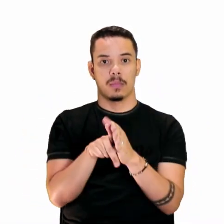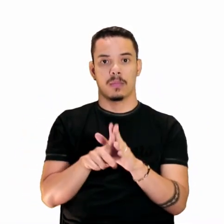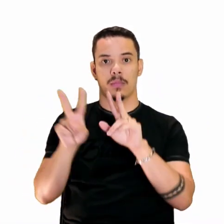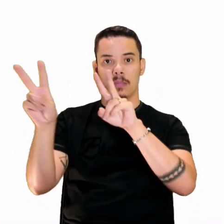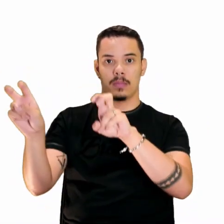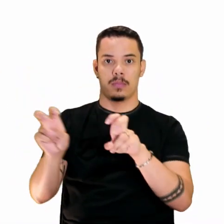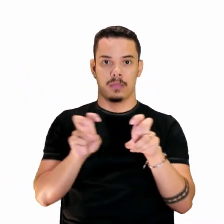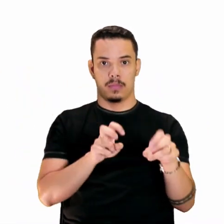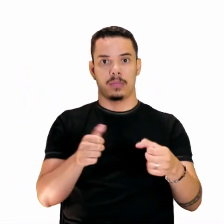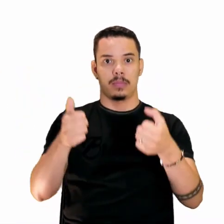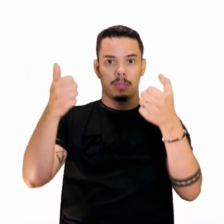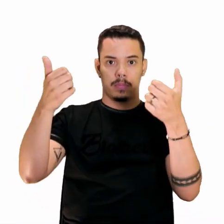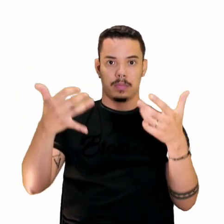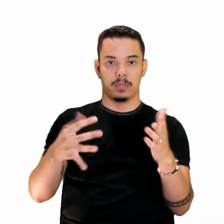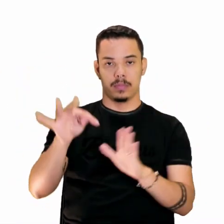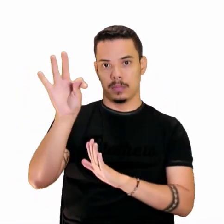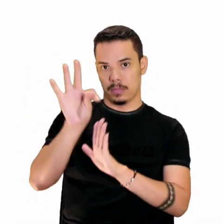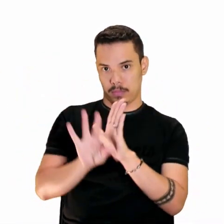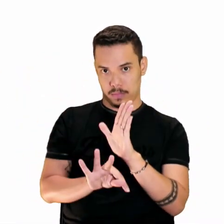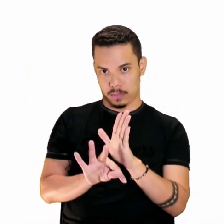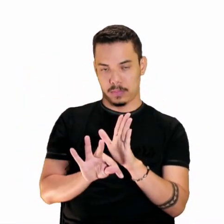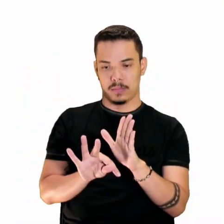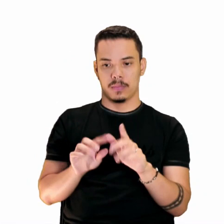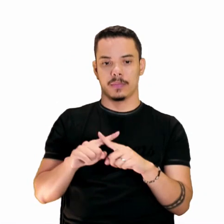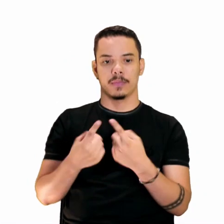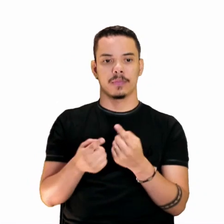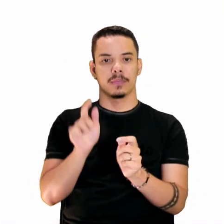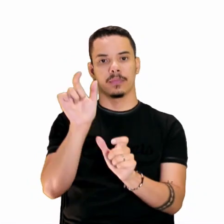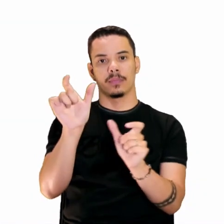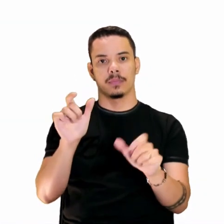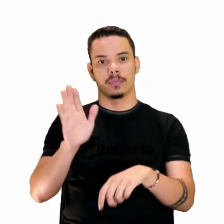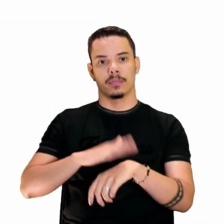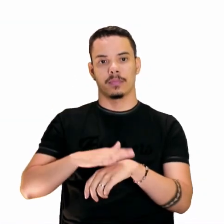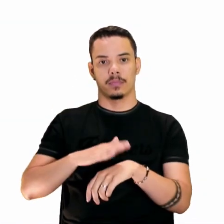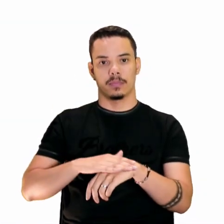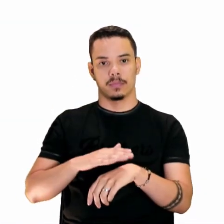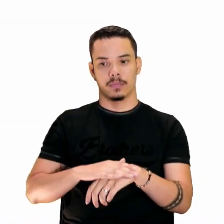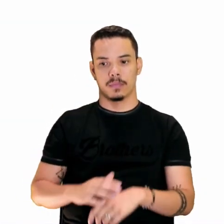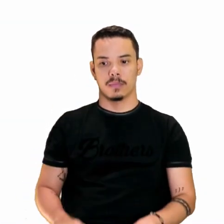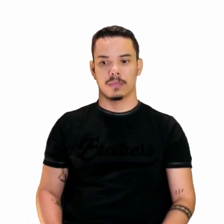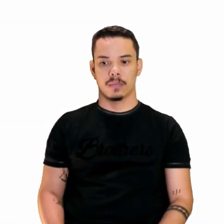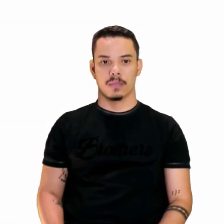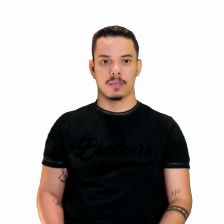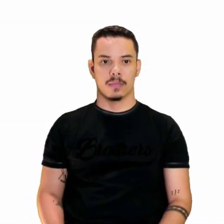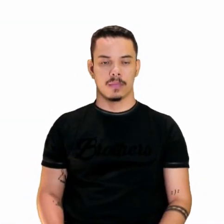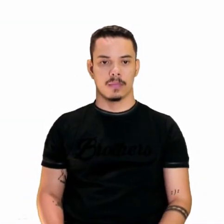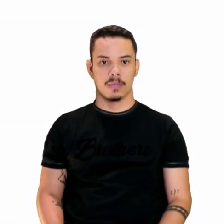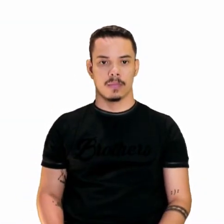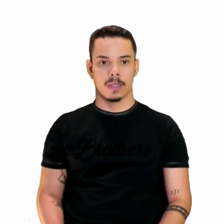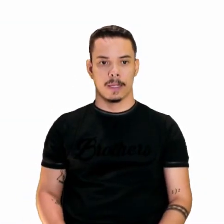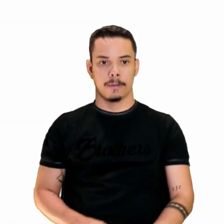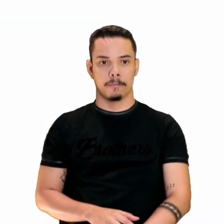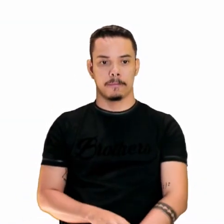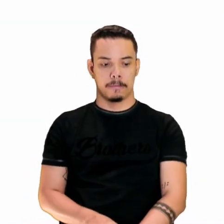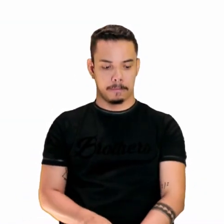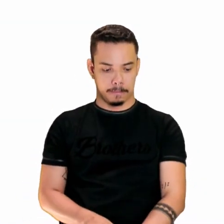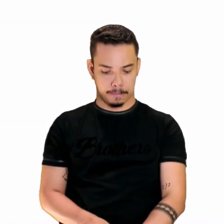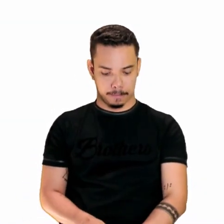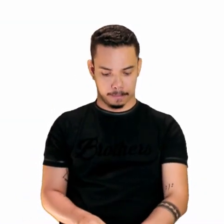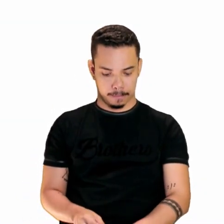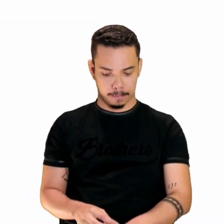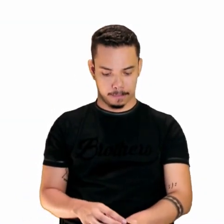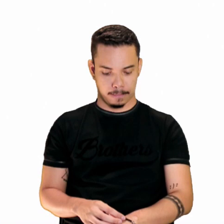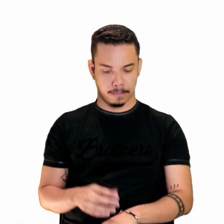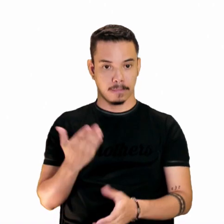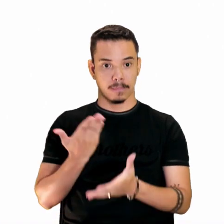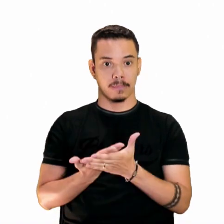explicando o texto original. Só que com as palavras de Drummond. Certo? Beleza! Seguindo aí, né? O estudo sobre